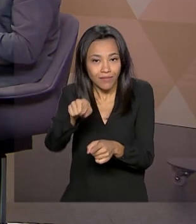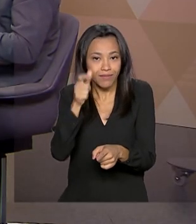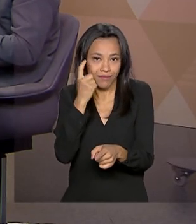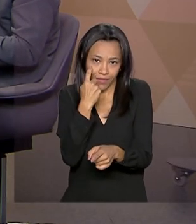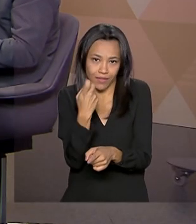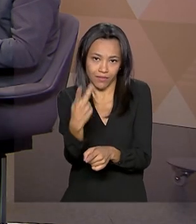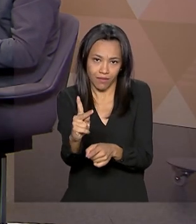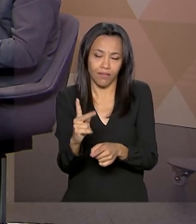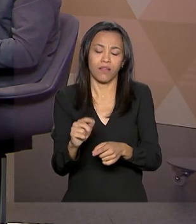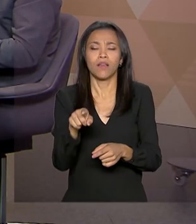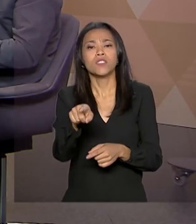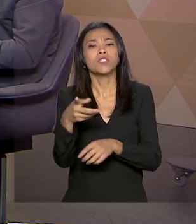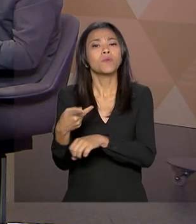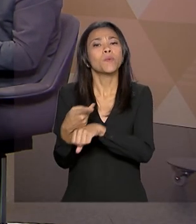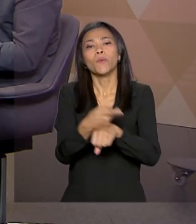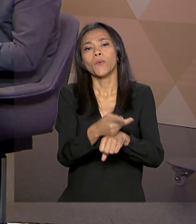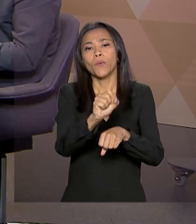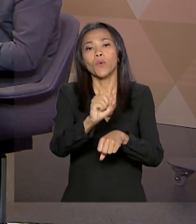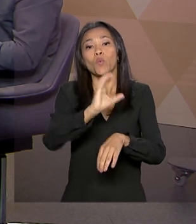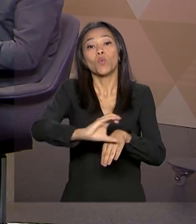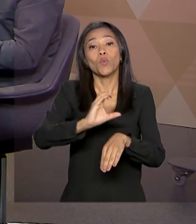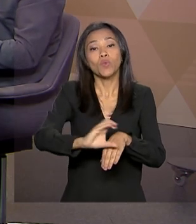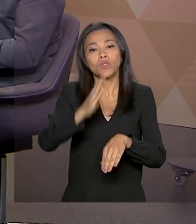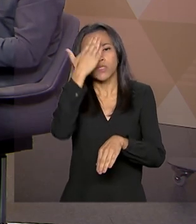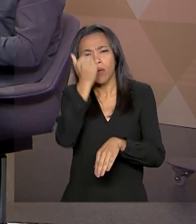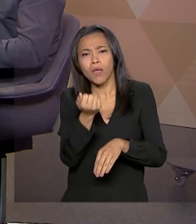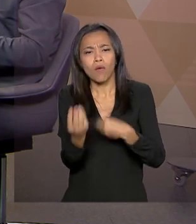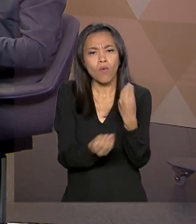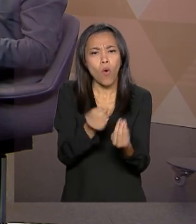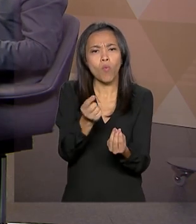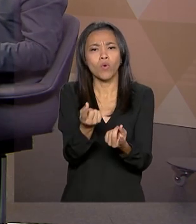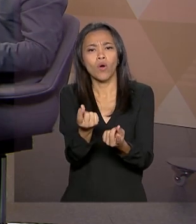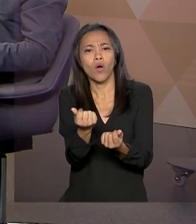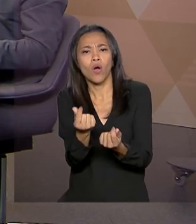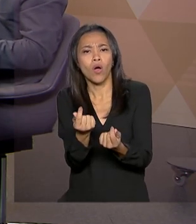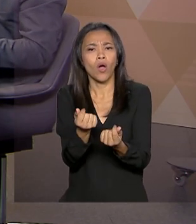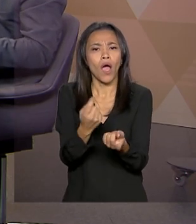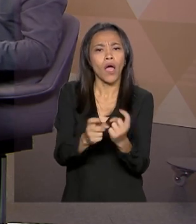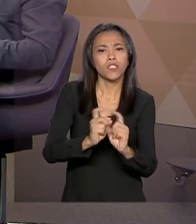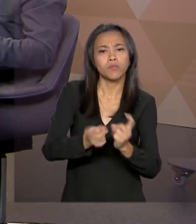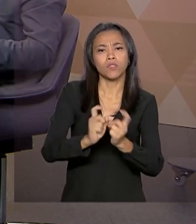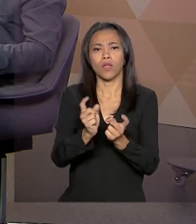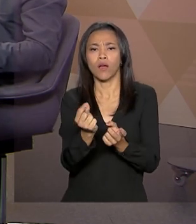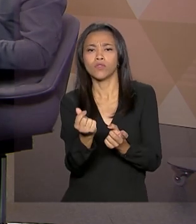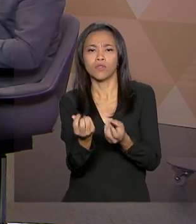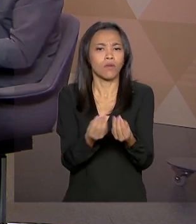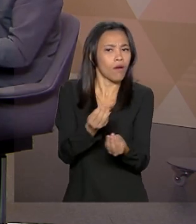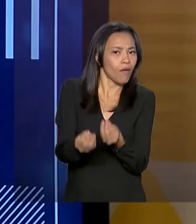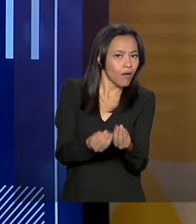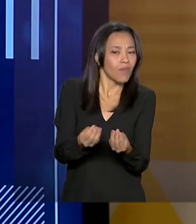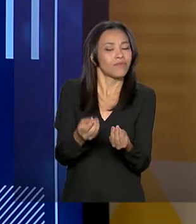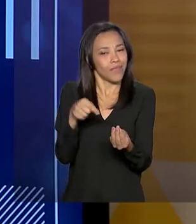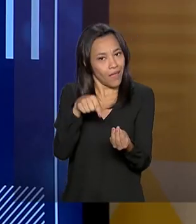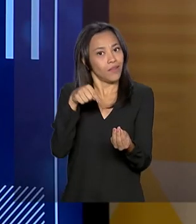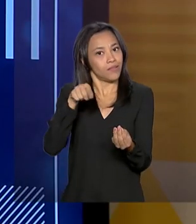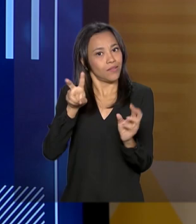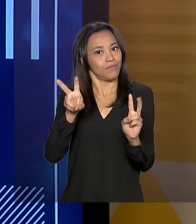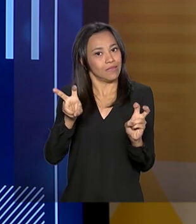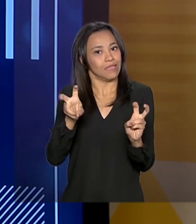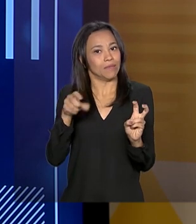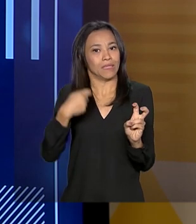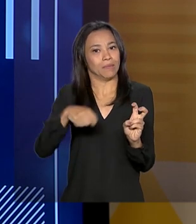de um curso de educação financeira. Esse é um tema que nós temos que começar a realmente